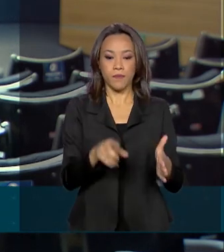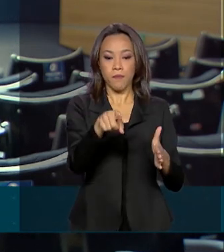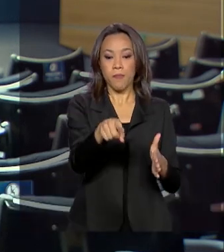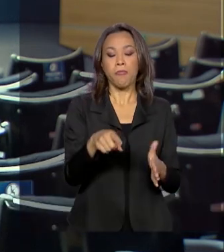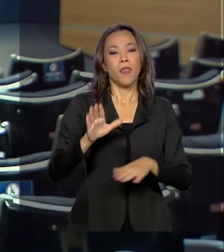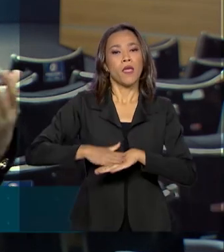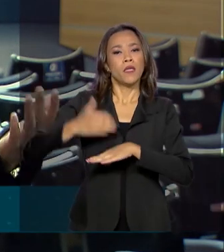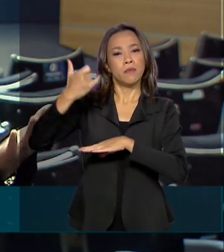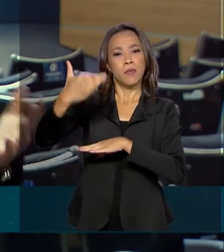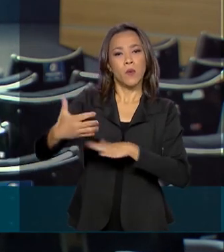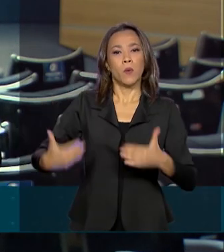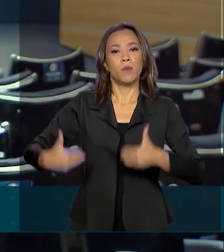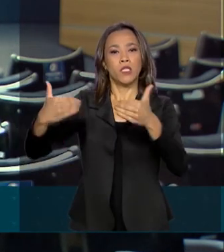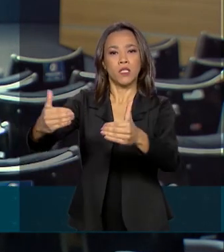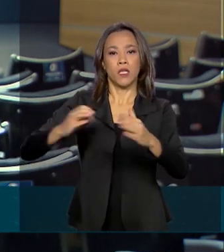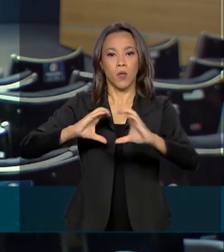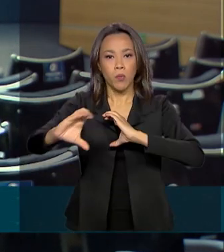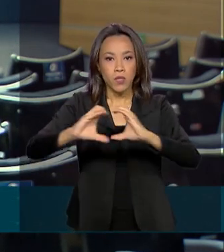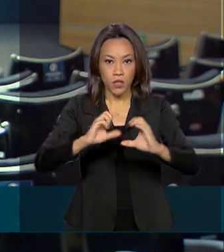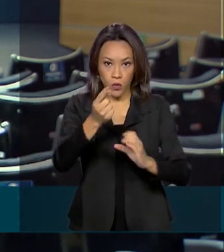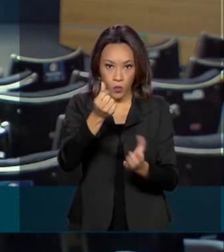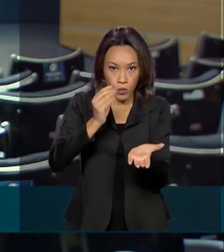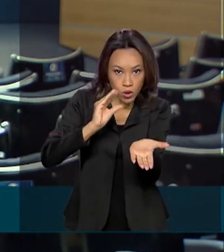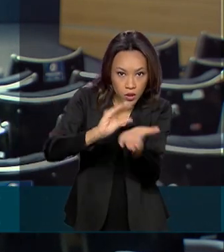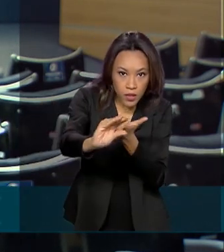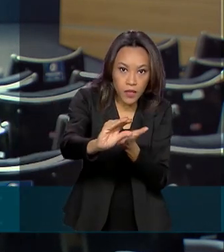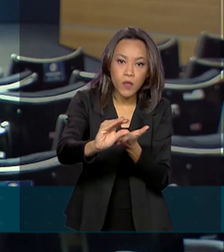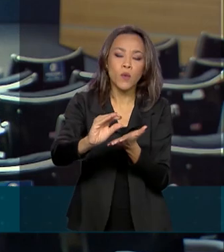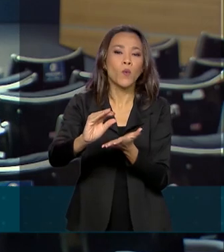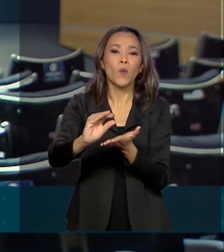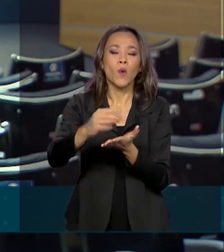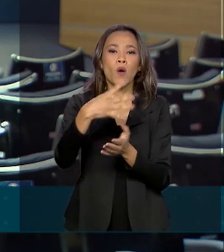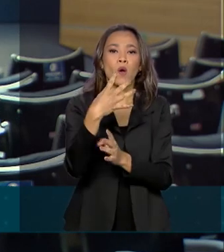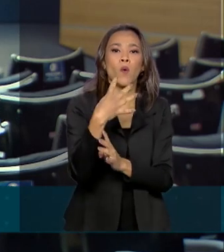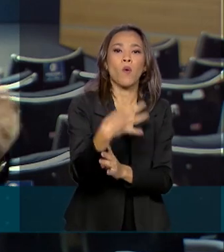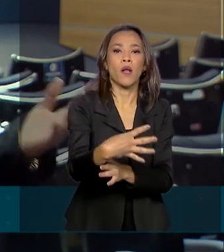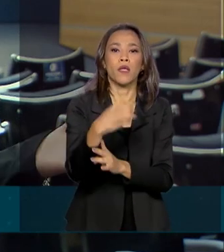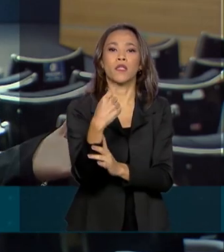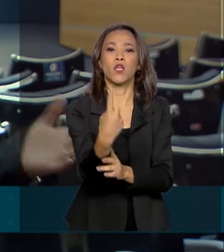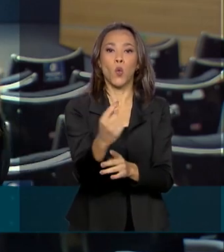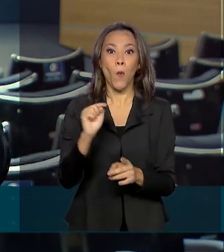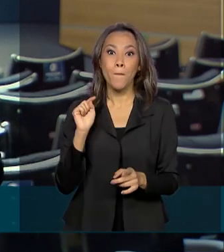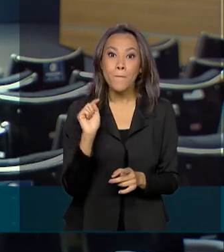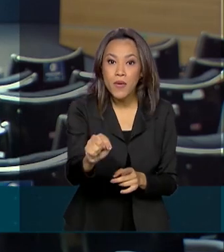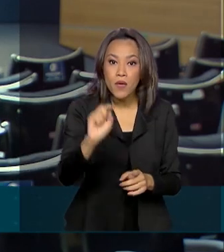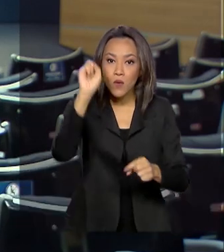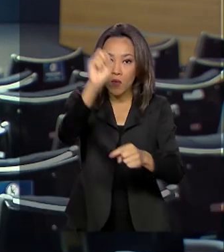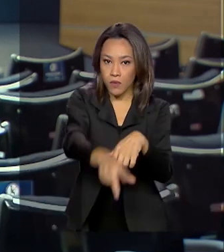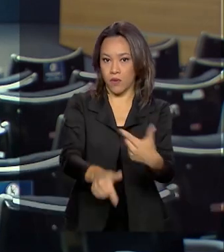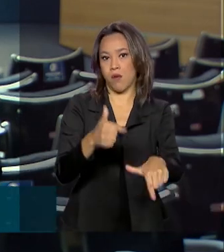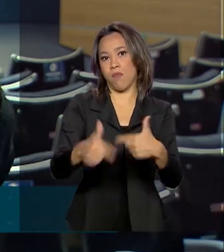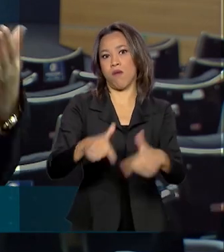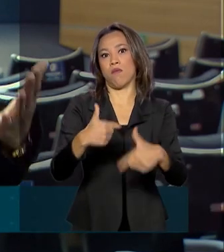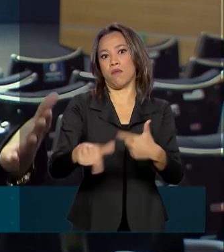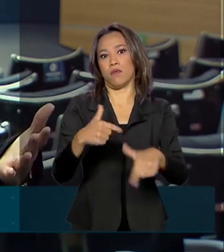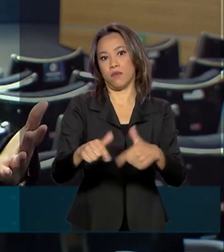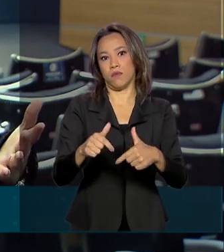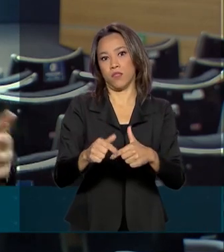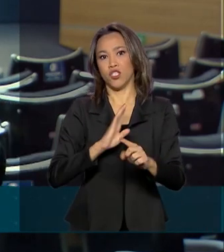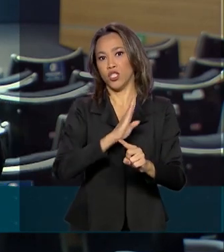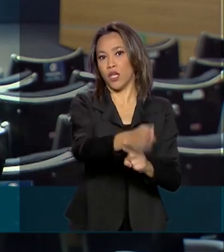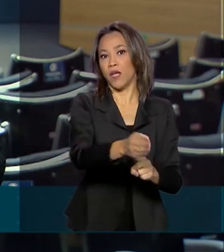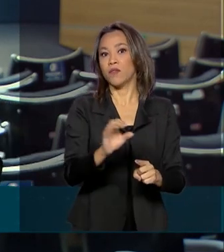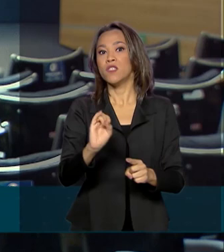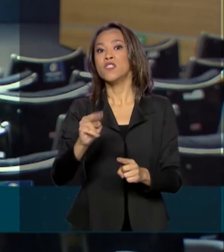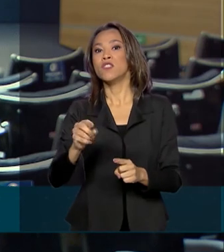das Comunicações, o investimento tem o potencial de gerar 41 mil empregos, diretos e indiretos. Ainda de acordo com o